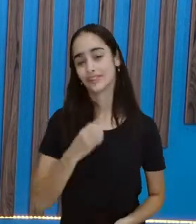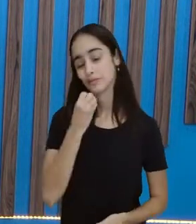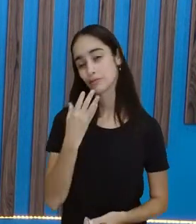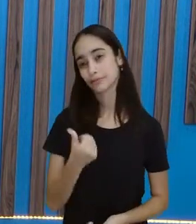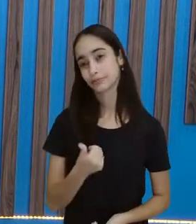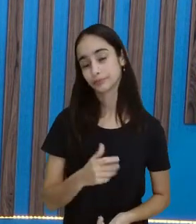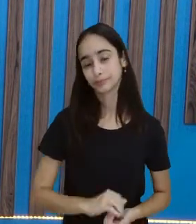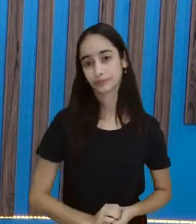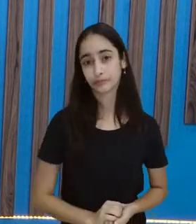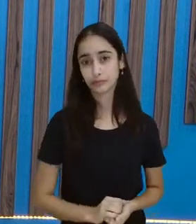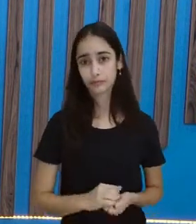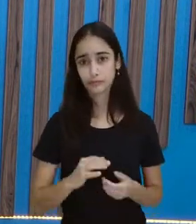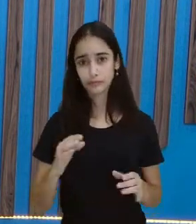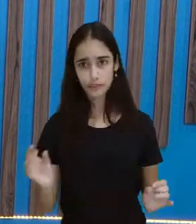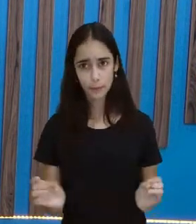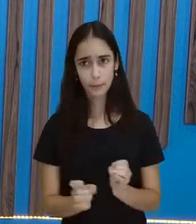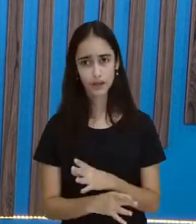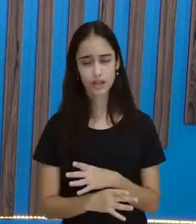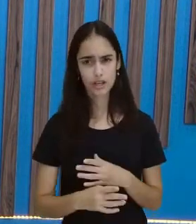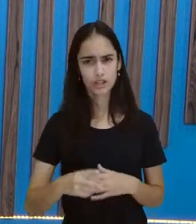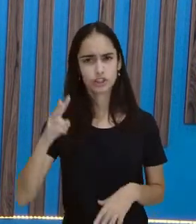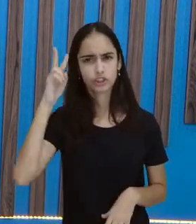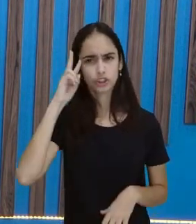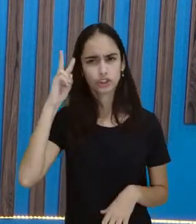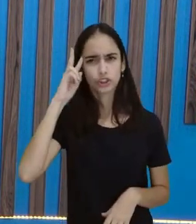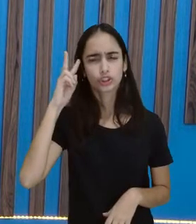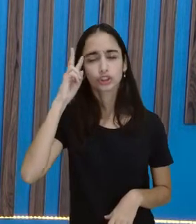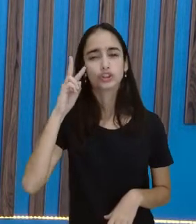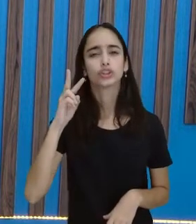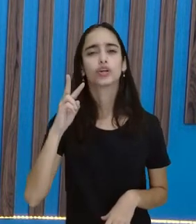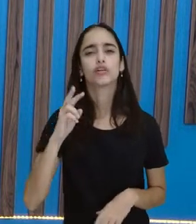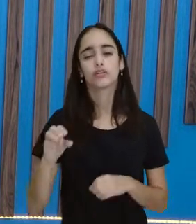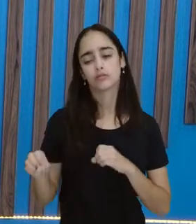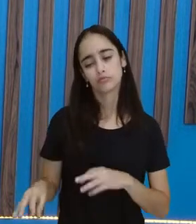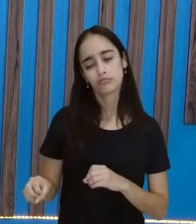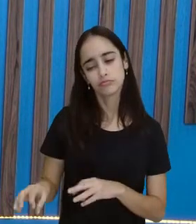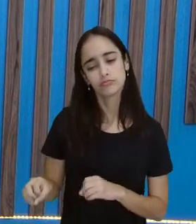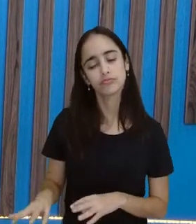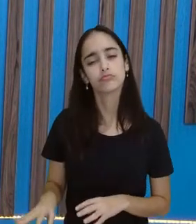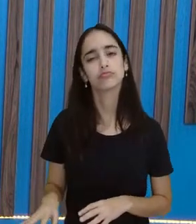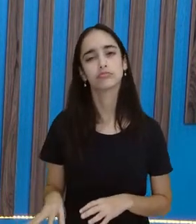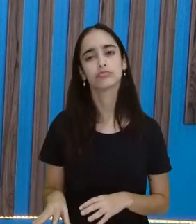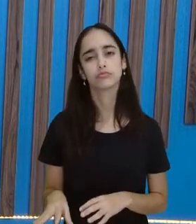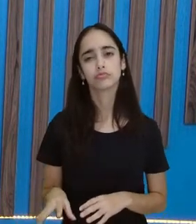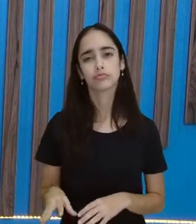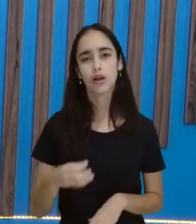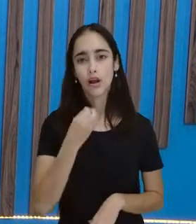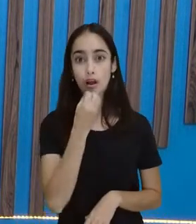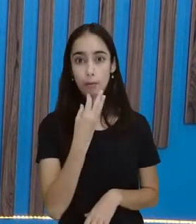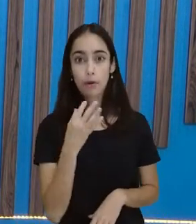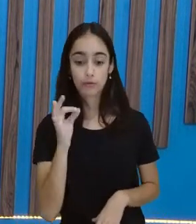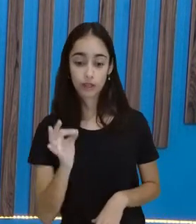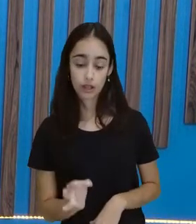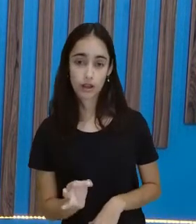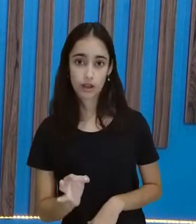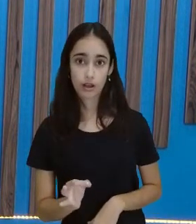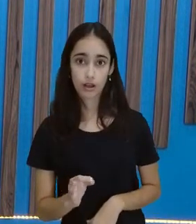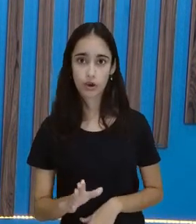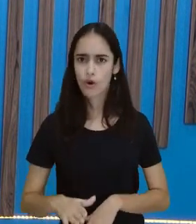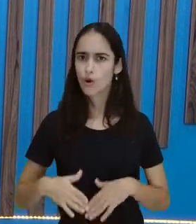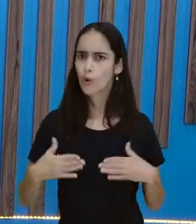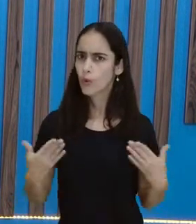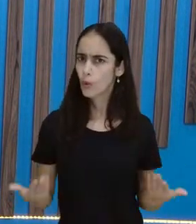Conclusão. Essa história teve um ensinamento moral, não foi? Qual foi o ensinamento que essa história nos trouxe?